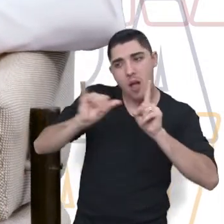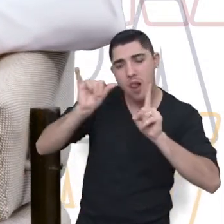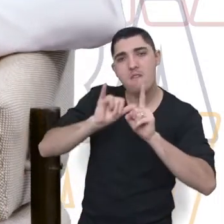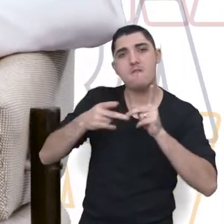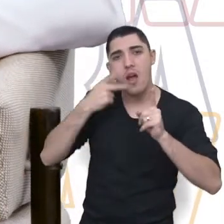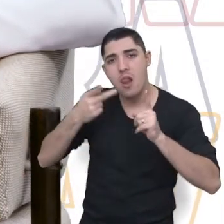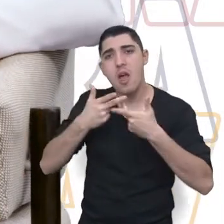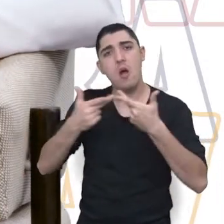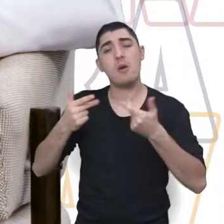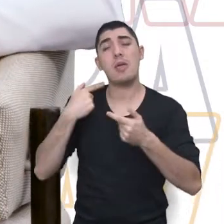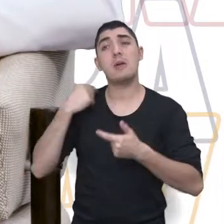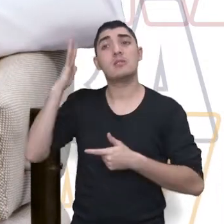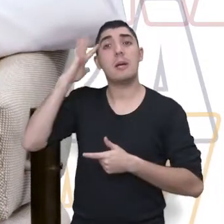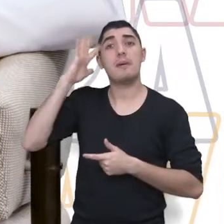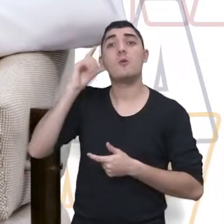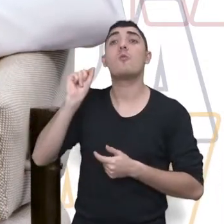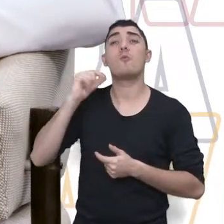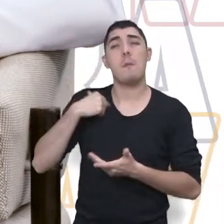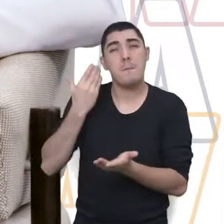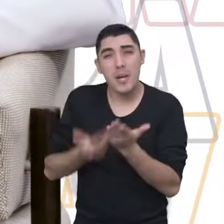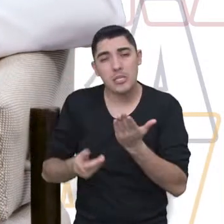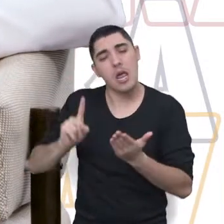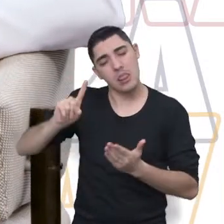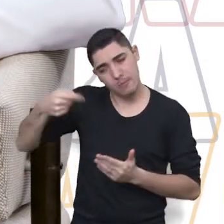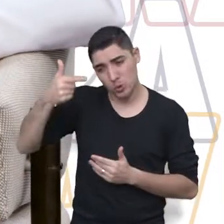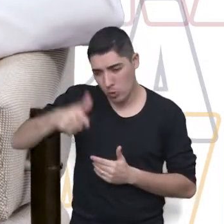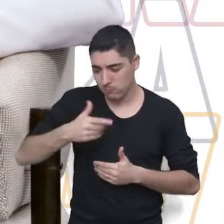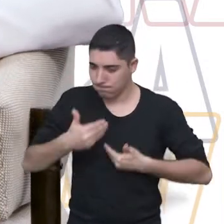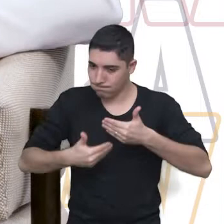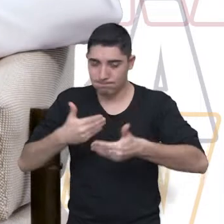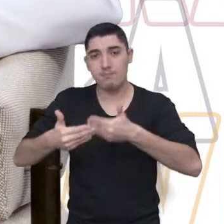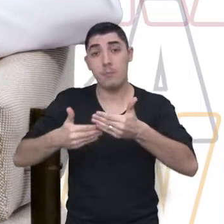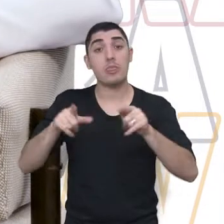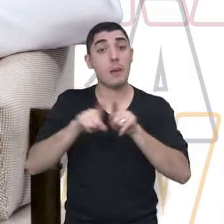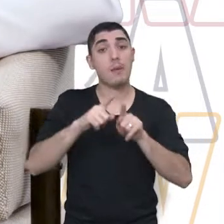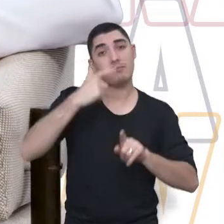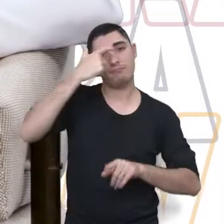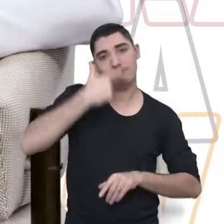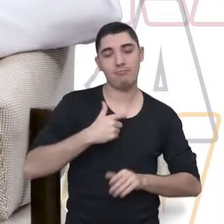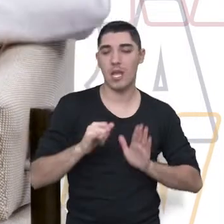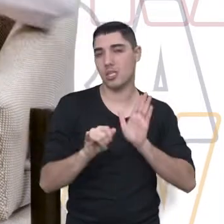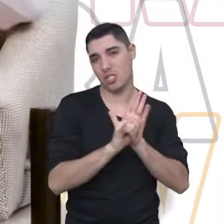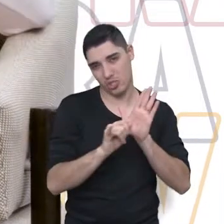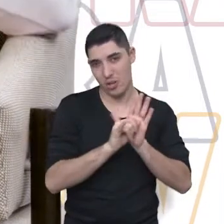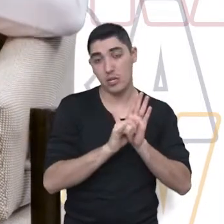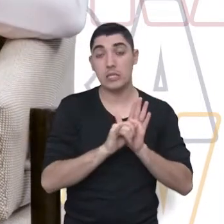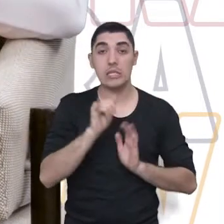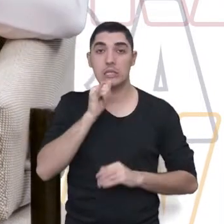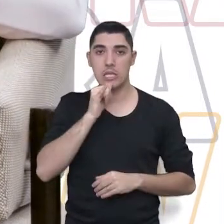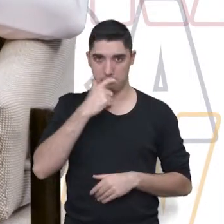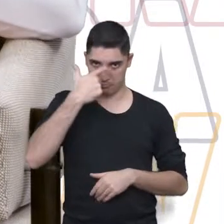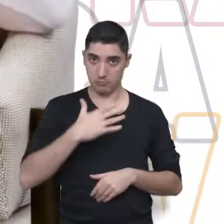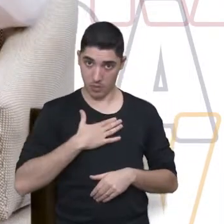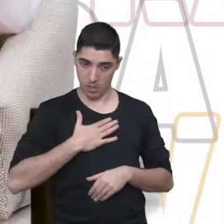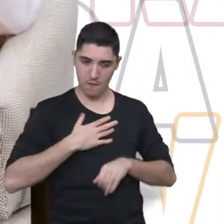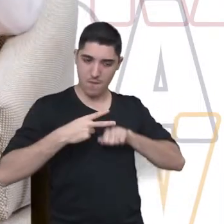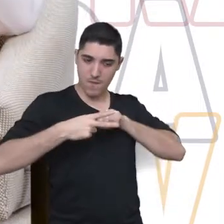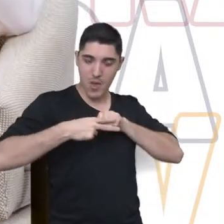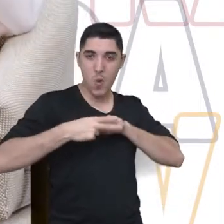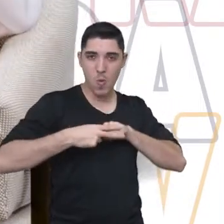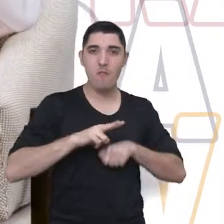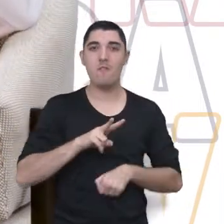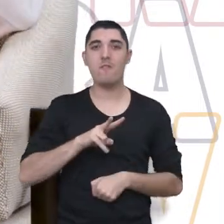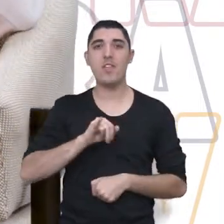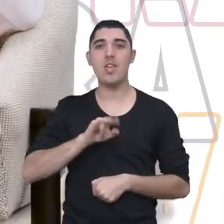o quanto eu perdi para eu poder reconstruir. E a questão da minha identidade, né? Eu, por exemplo, sou viúva. Então,